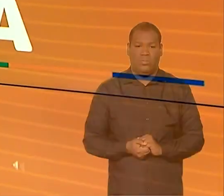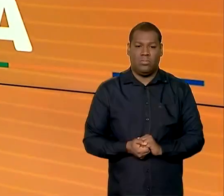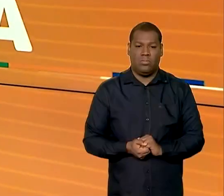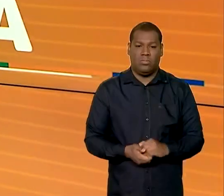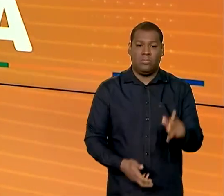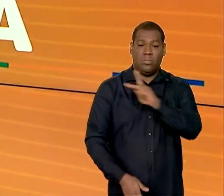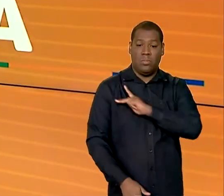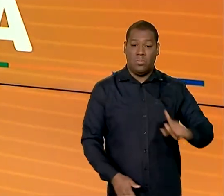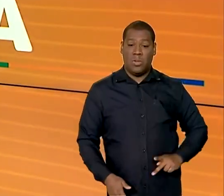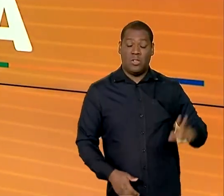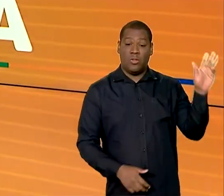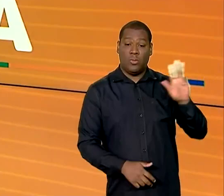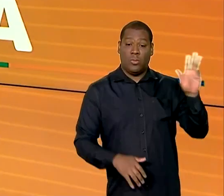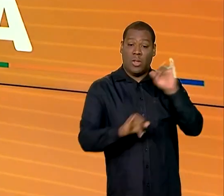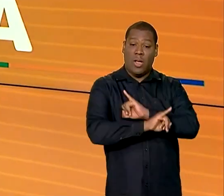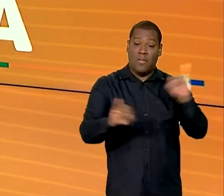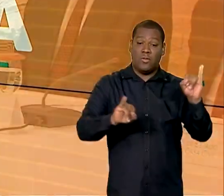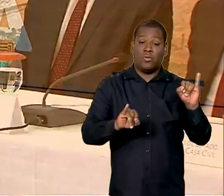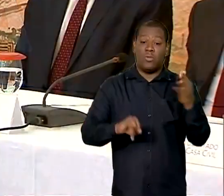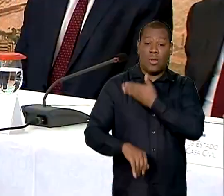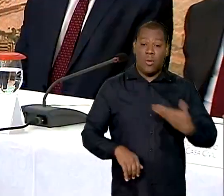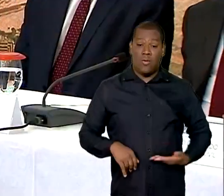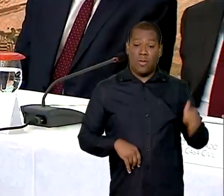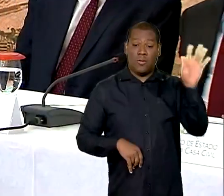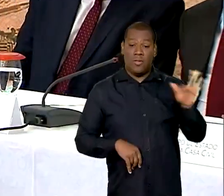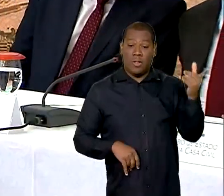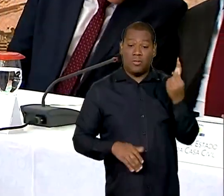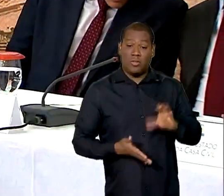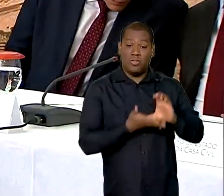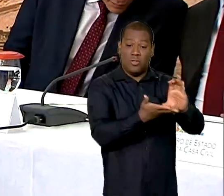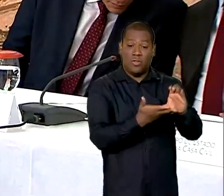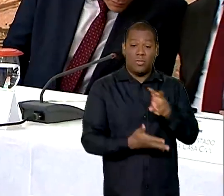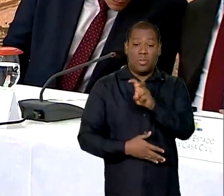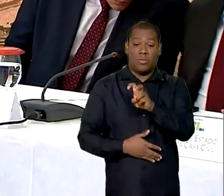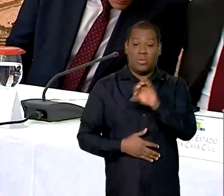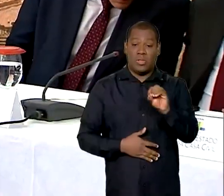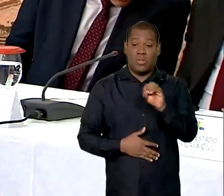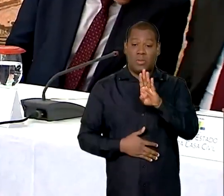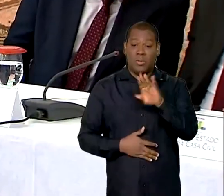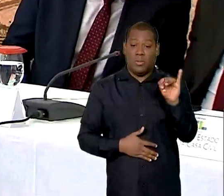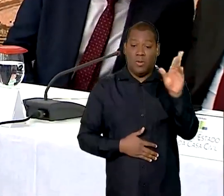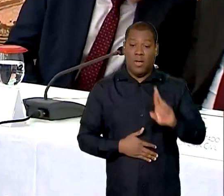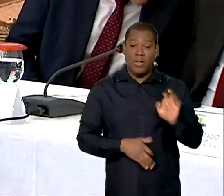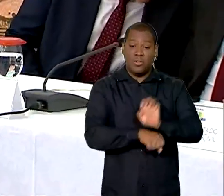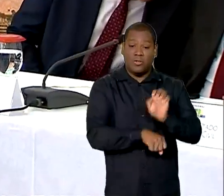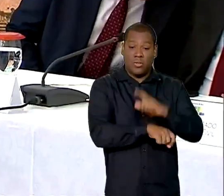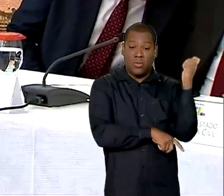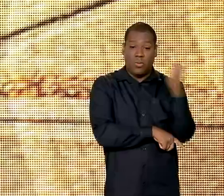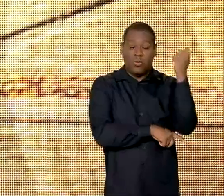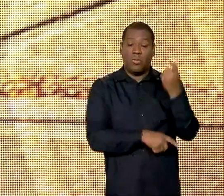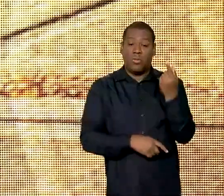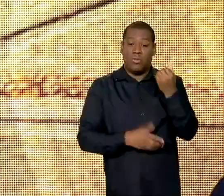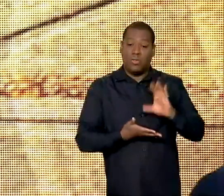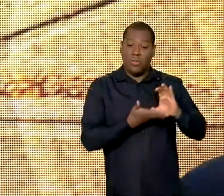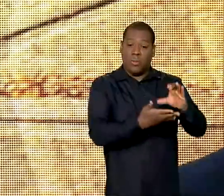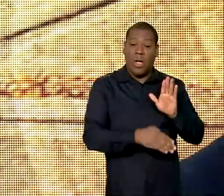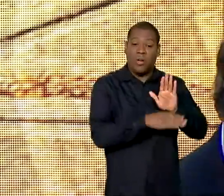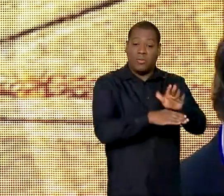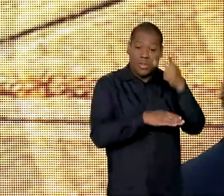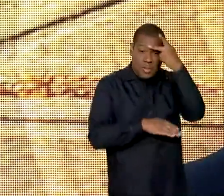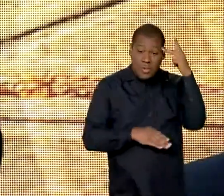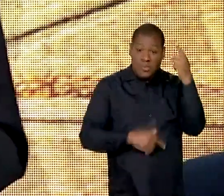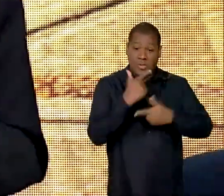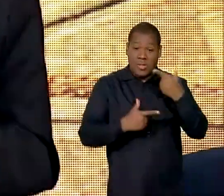O presidente Lula anuncia mais de 50 bilhões de reais para o Rio Grande do Sul. Os investimentos são para trabalhadores